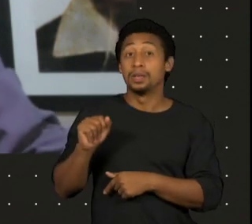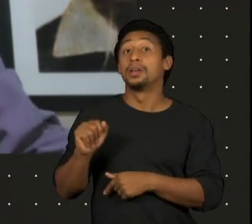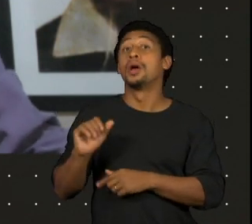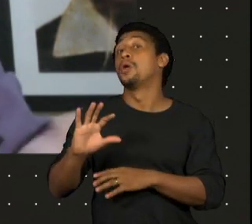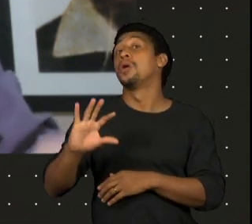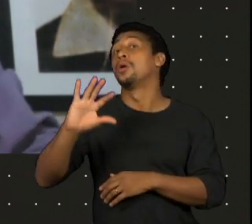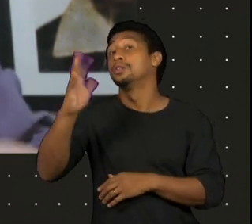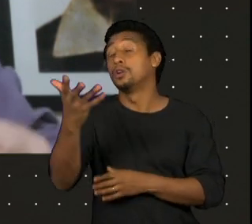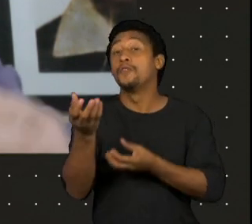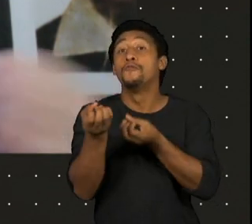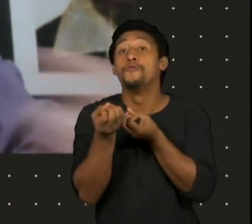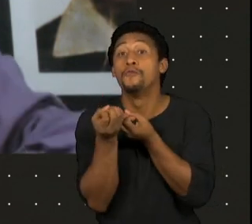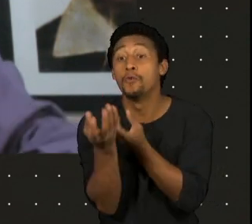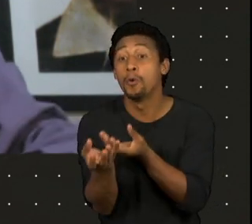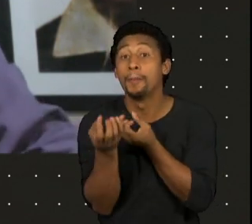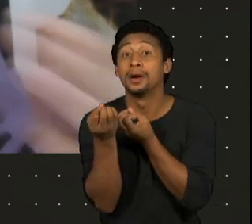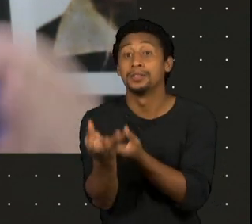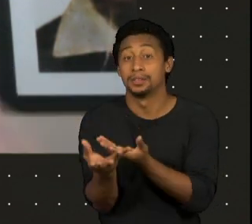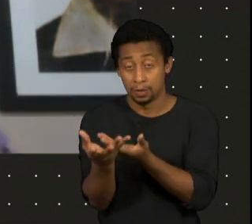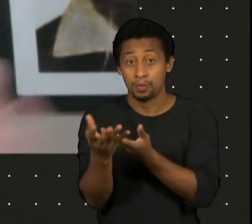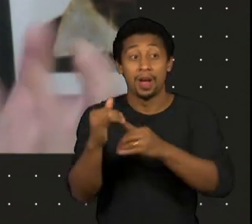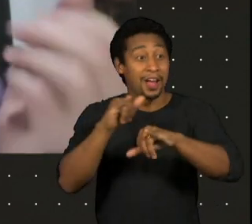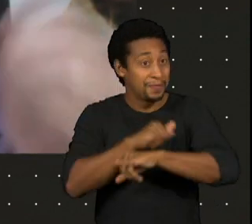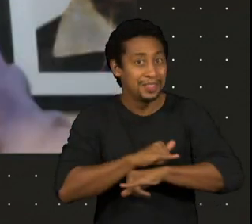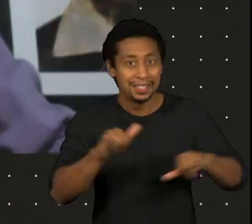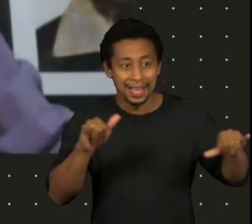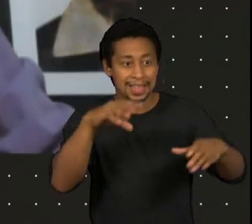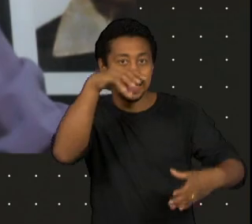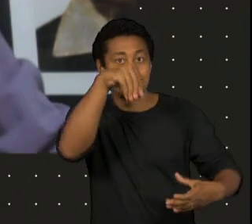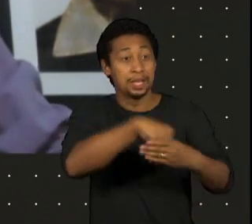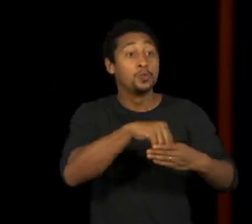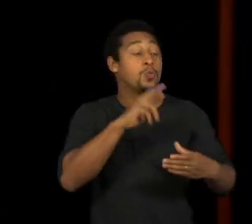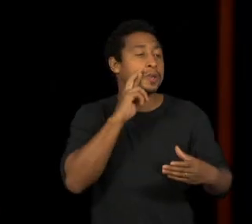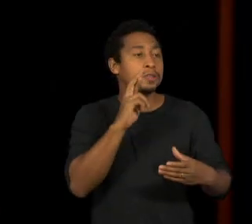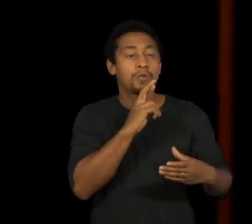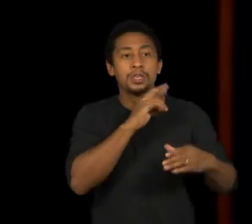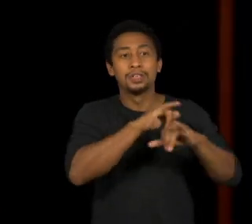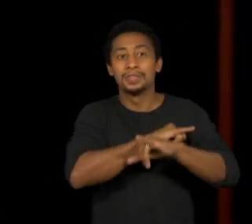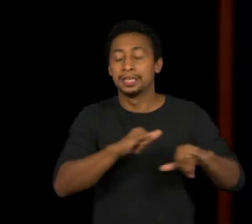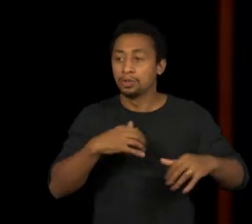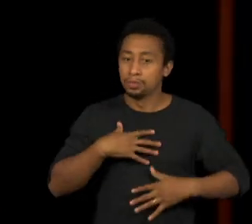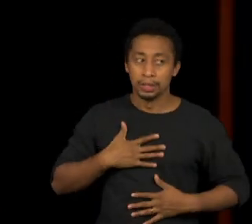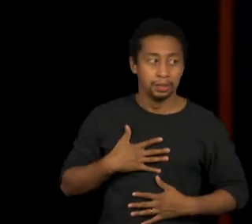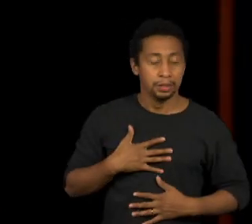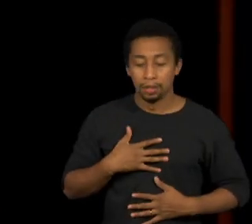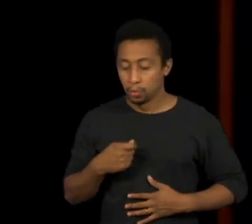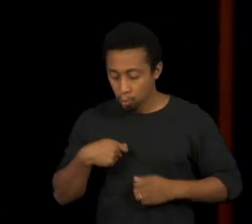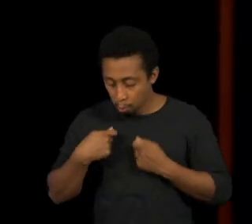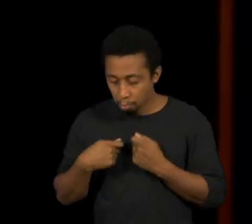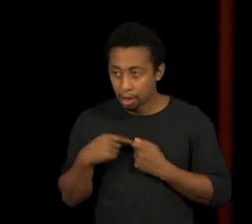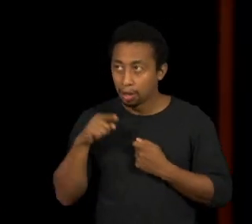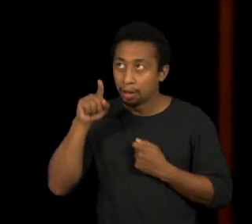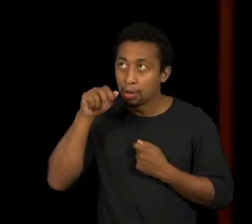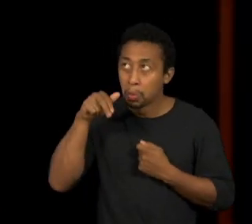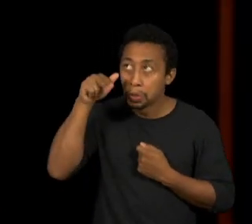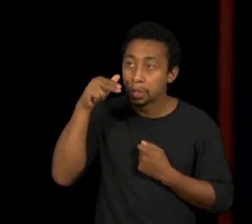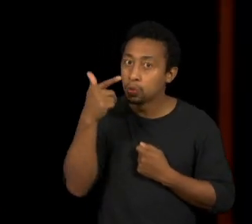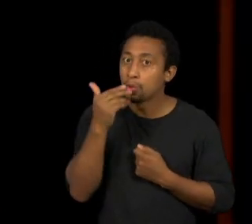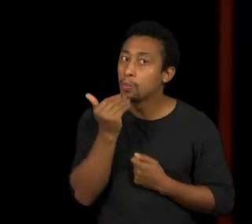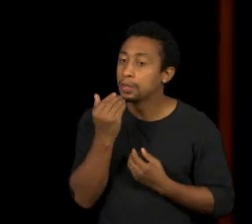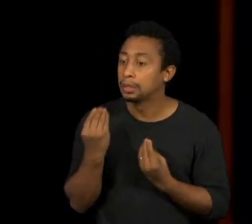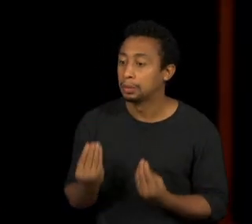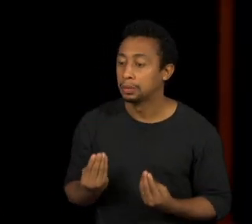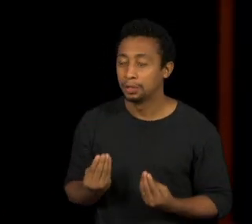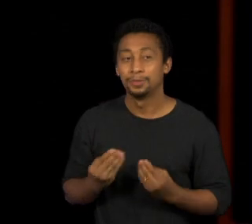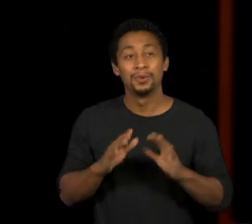notícia sobre essa fome em um restaurante dava um mal-estar que era interessante. Quem será que estava lá no Teatro Jornal, primeira edição,